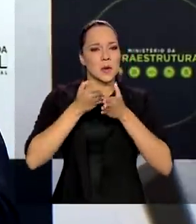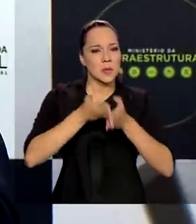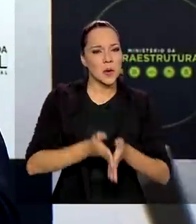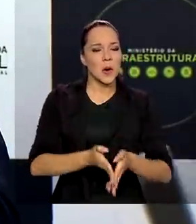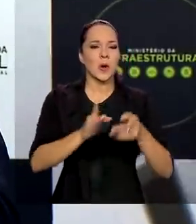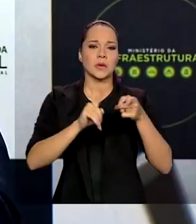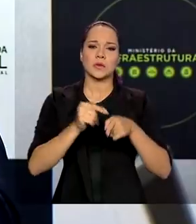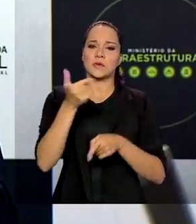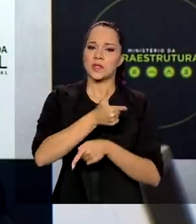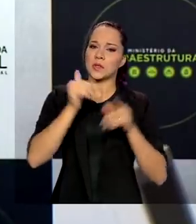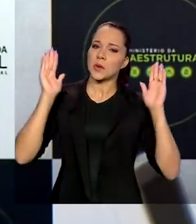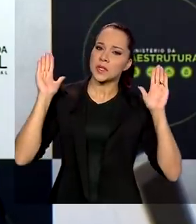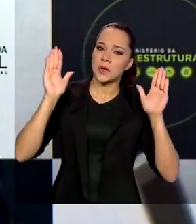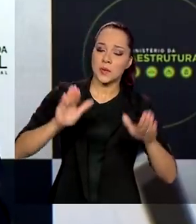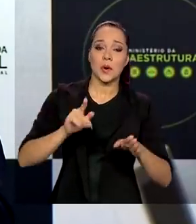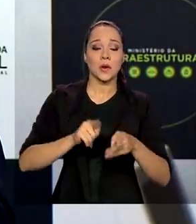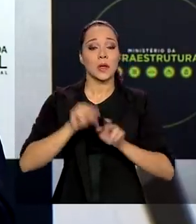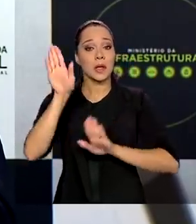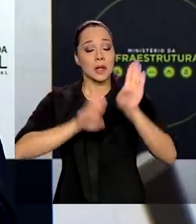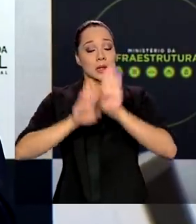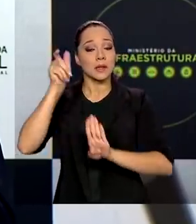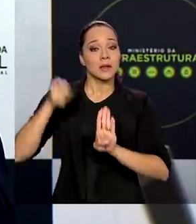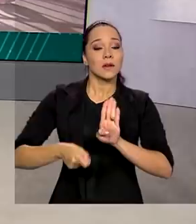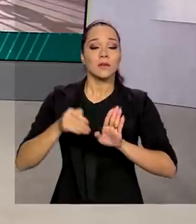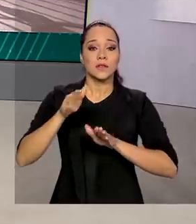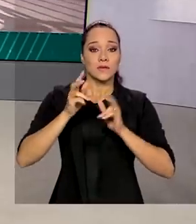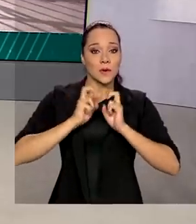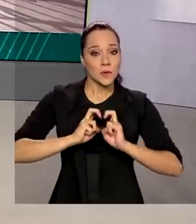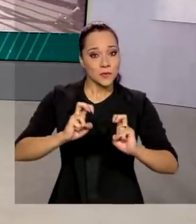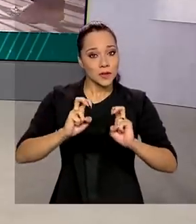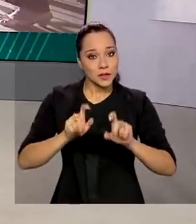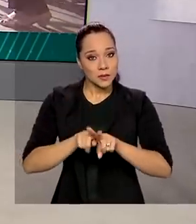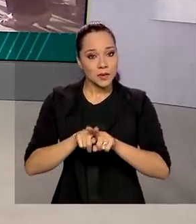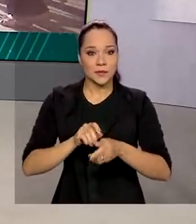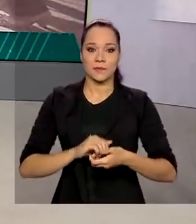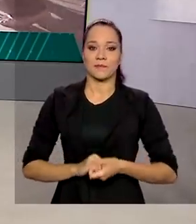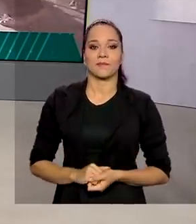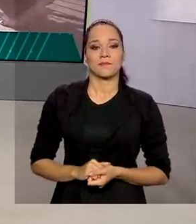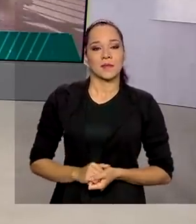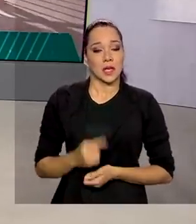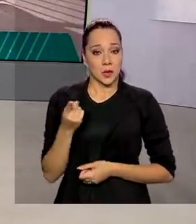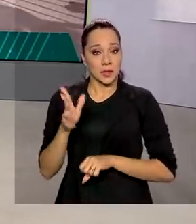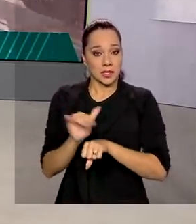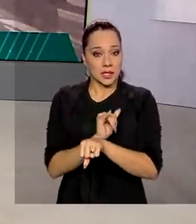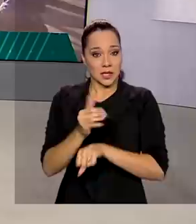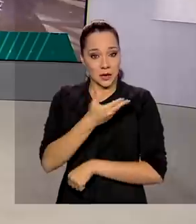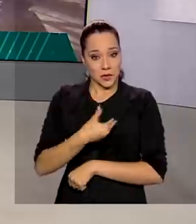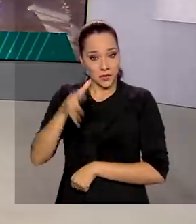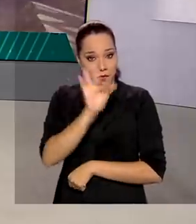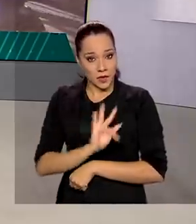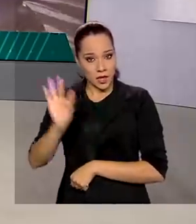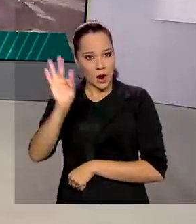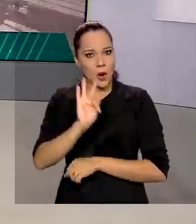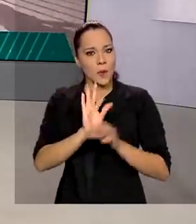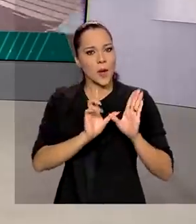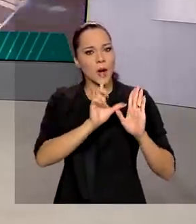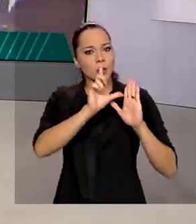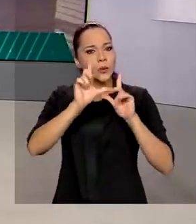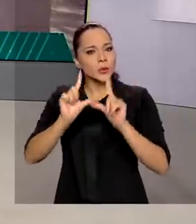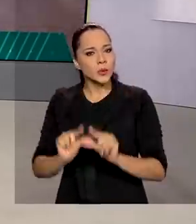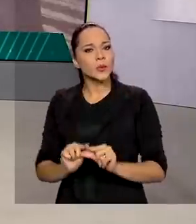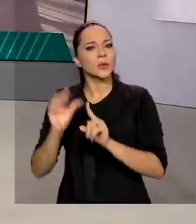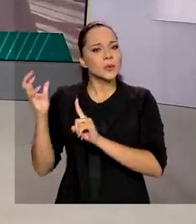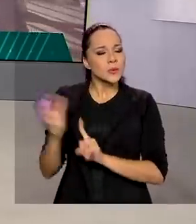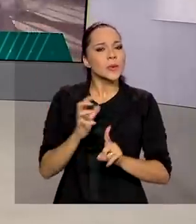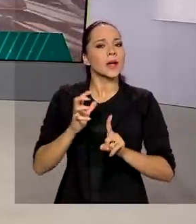22 aeroportos, os leilões de ferrovias. E uma das medidas do governo federal para diminuir os impactos da